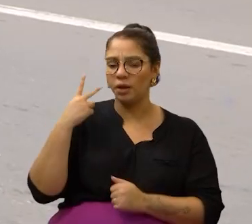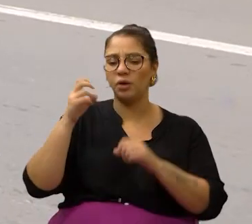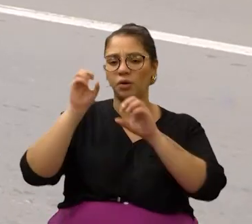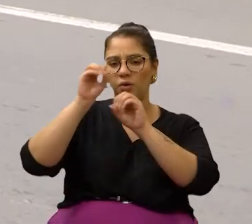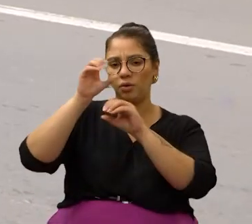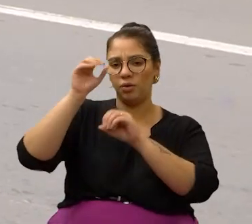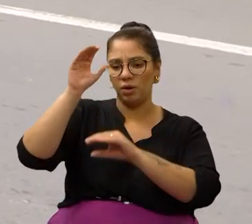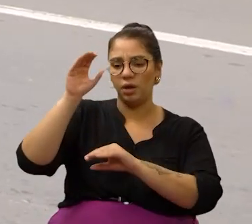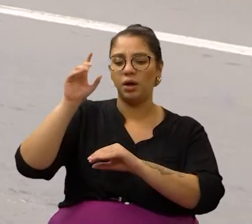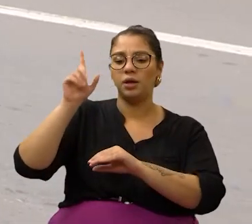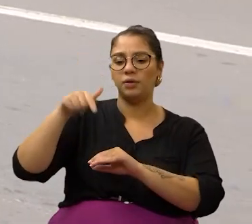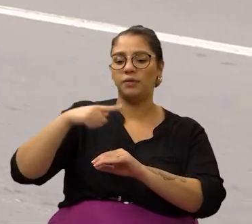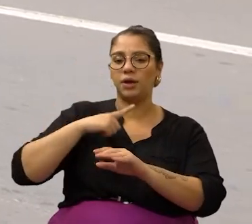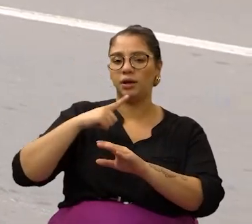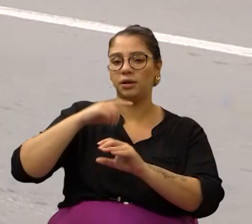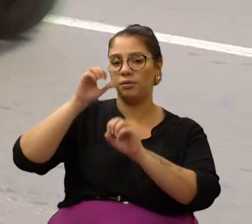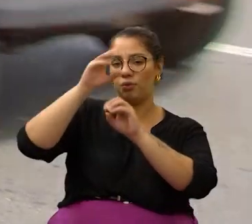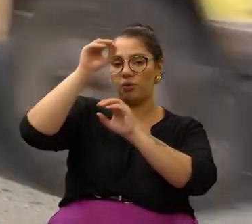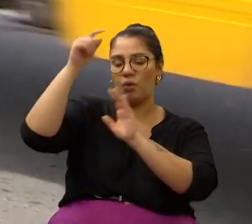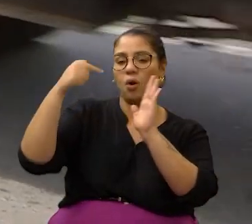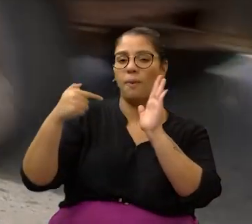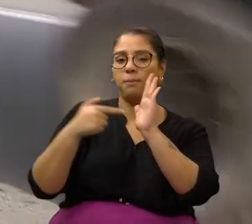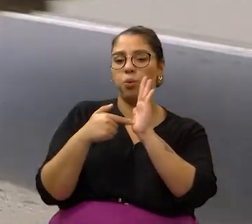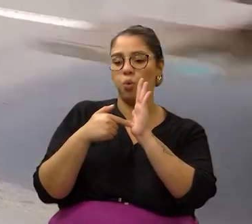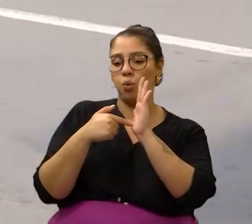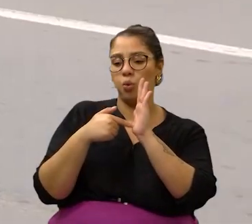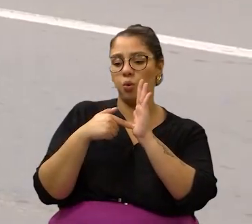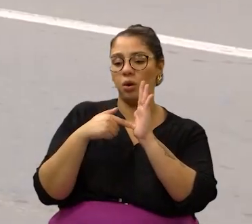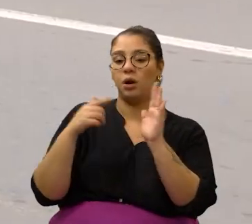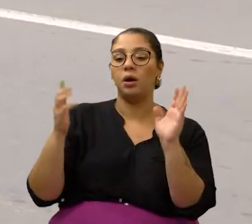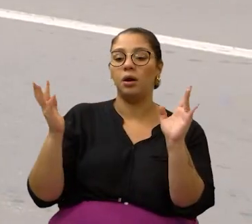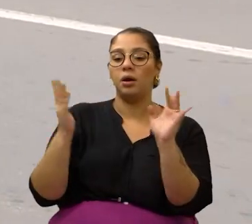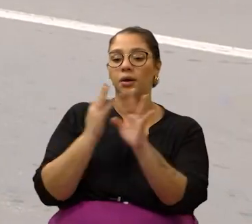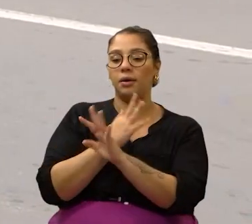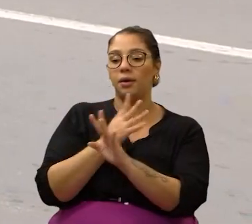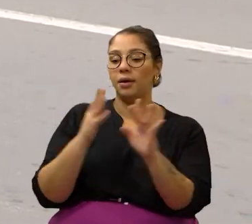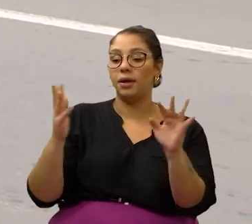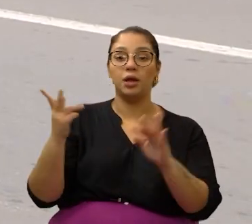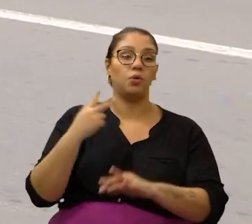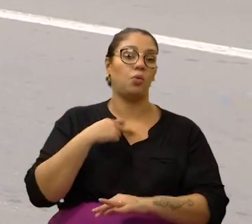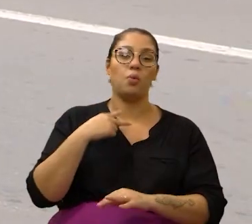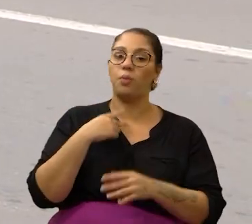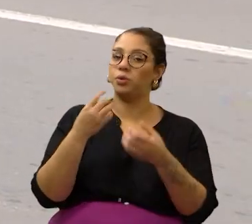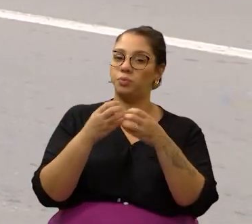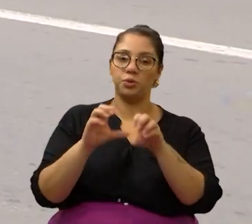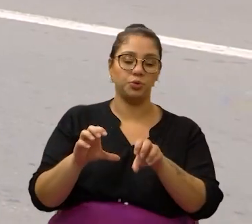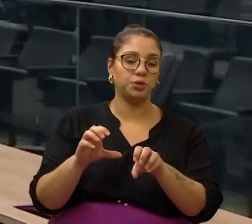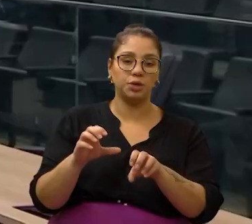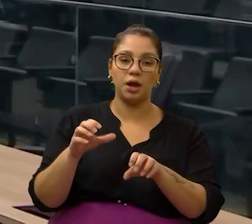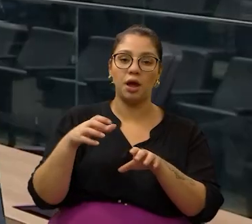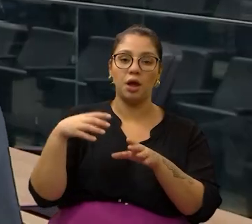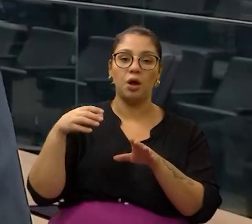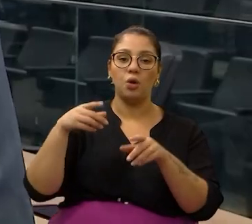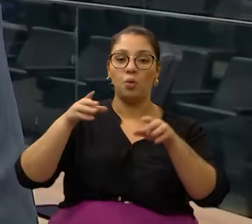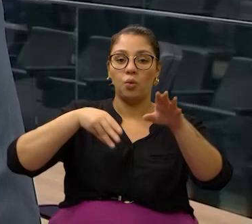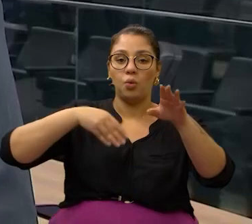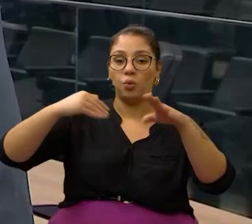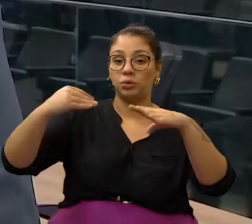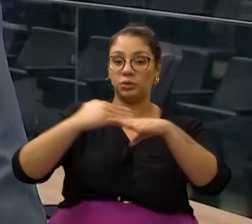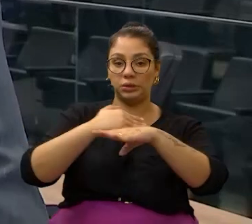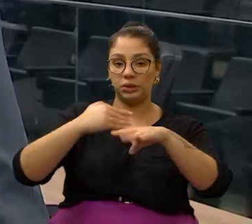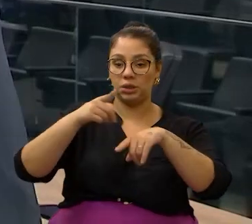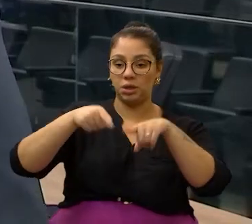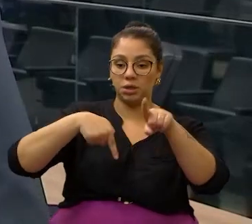a instalação de um semáforo com botoeira no local é de extrema urgência e não deve comprometer o trânsito. Sim, a